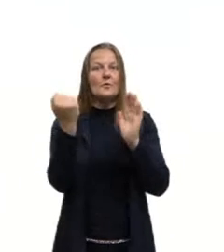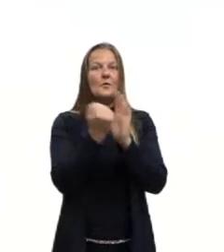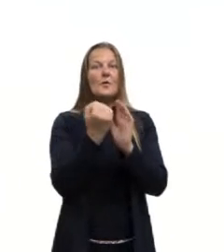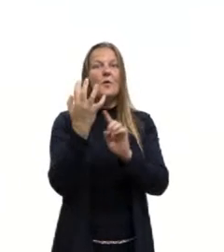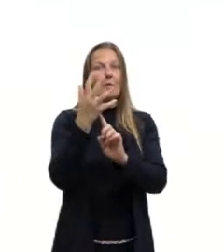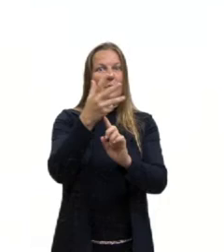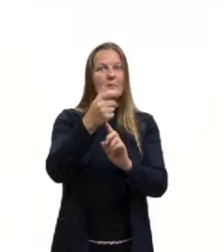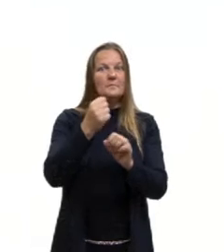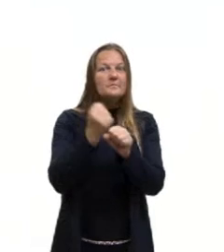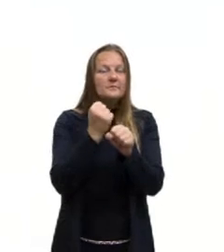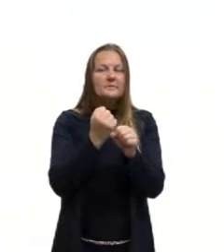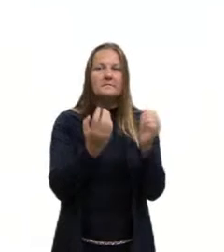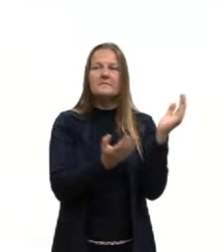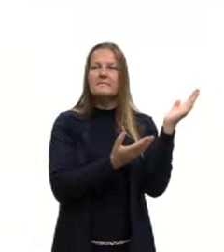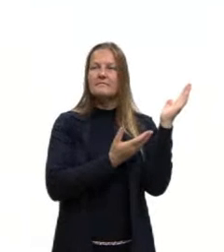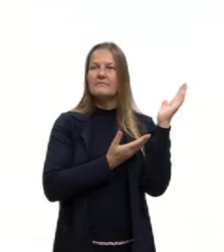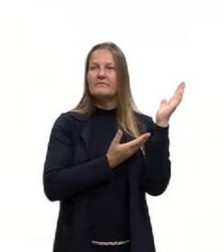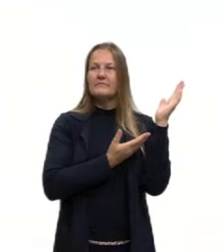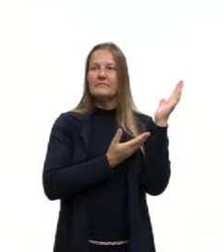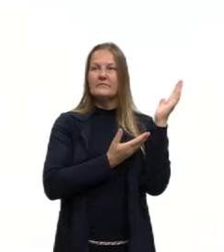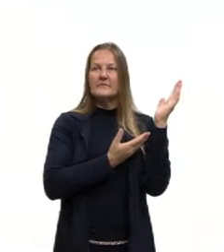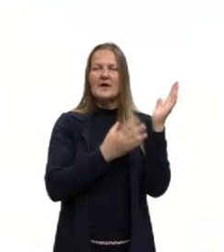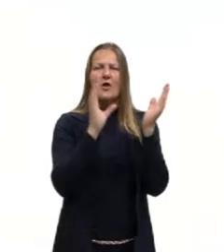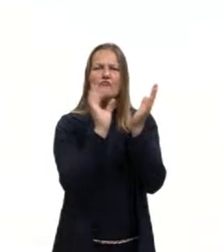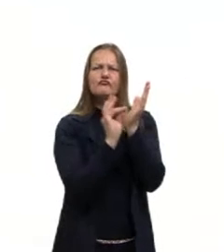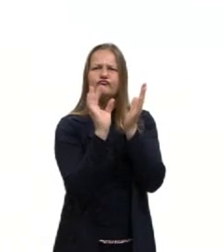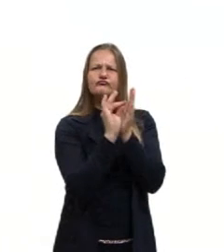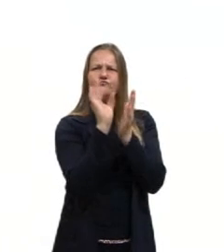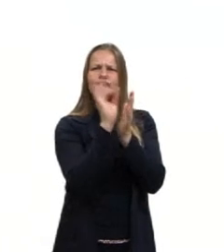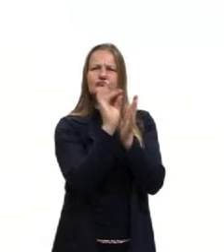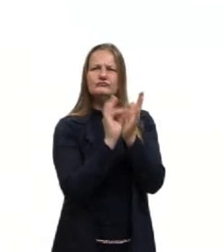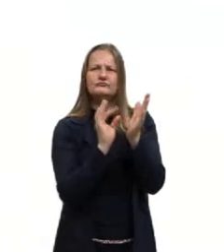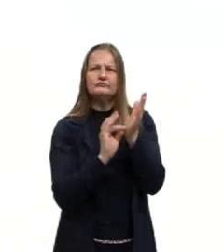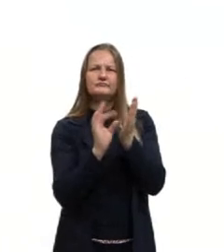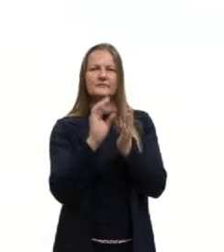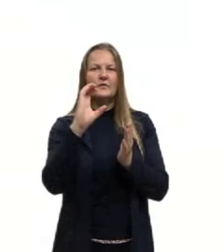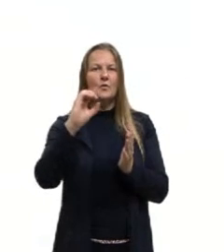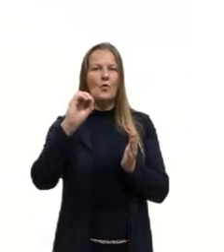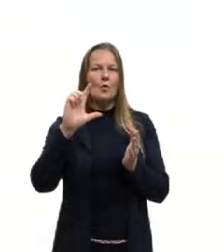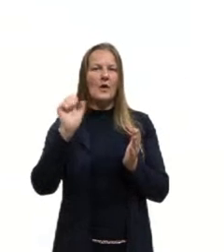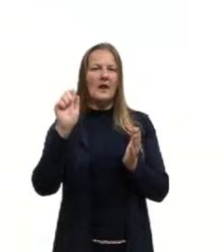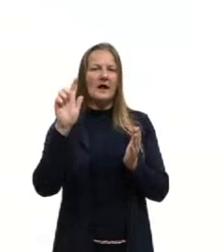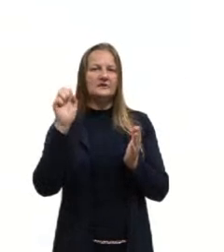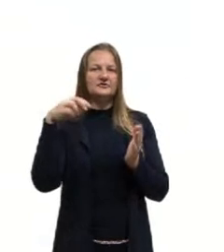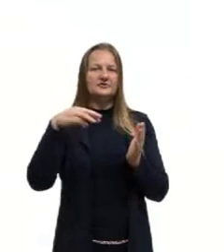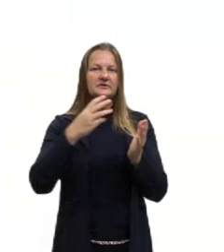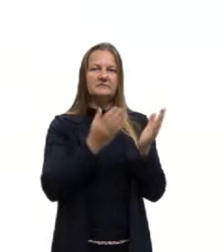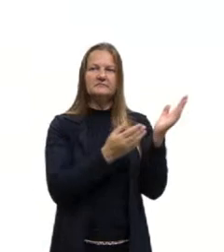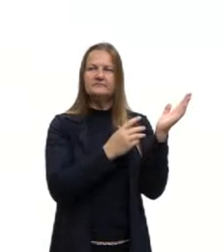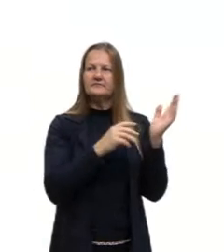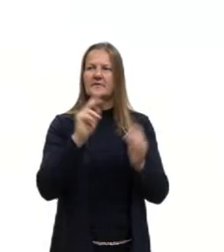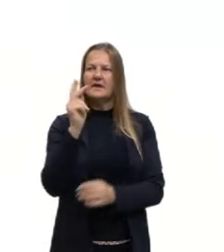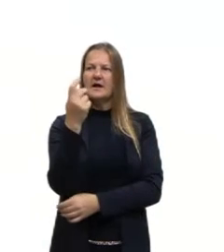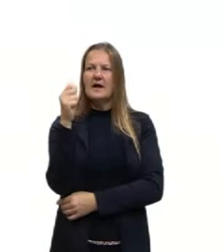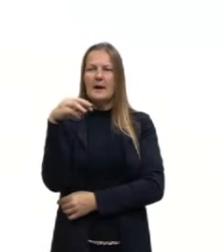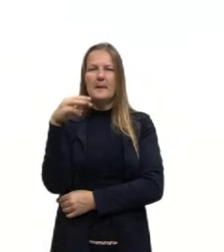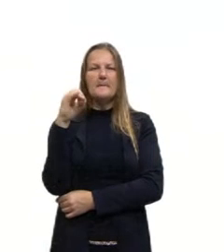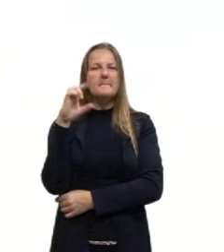obra que é uma colagem. É uma obra do Hamilton Richard,